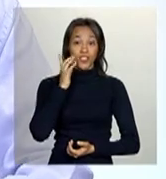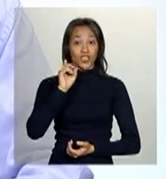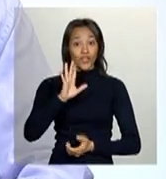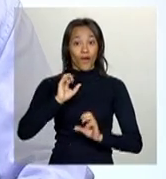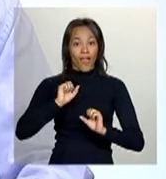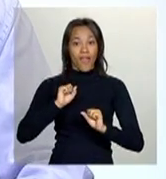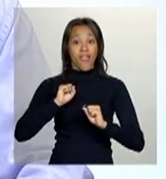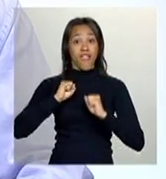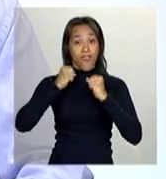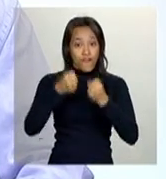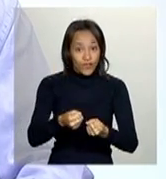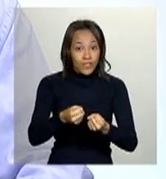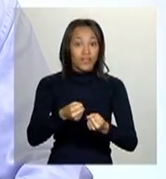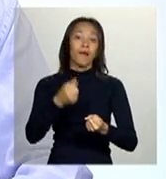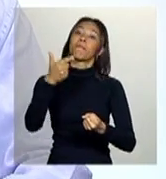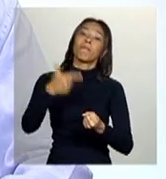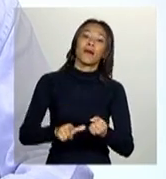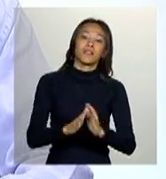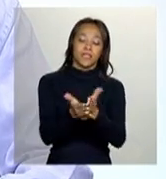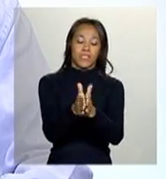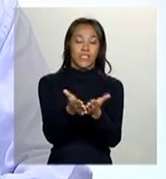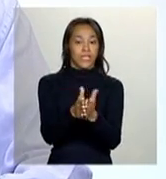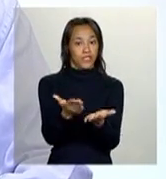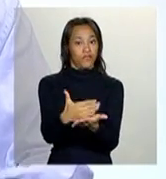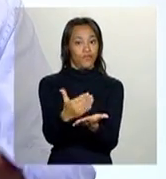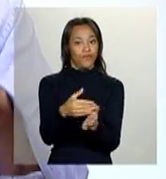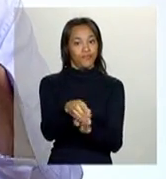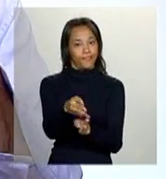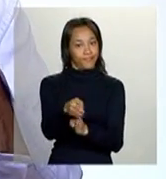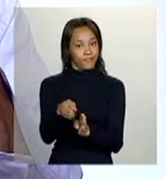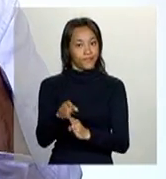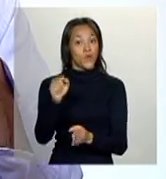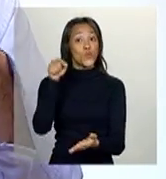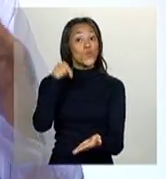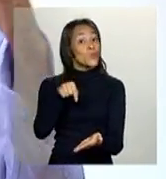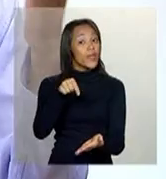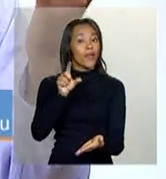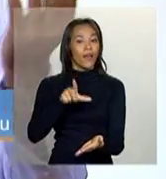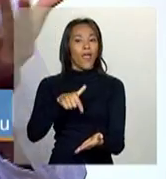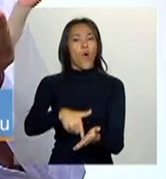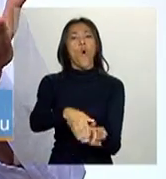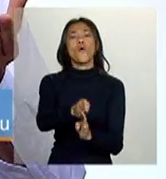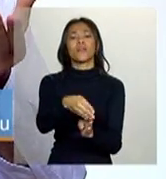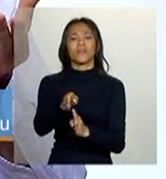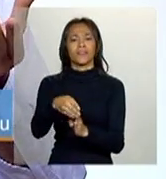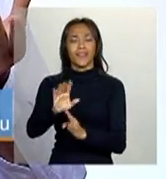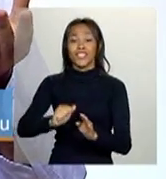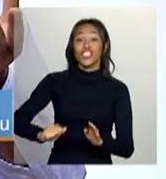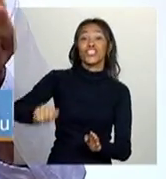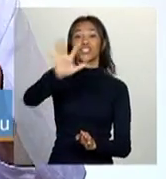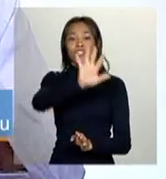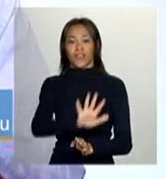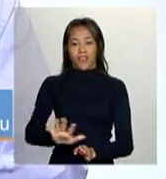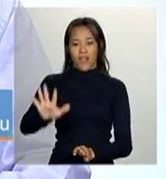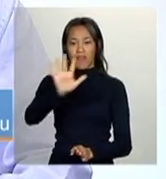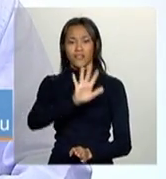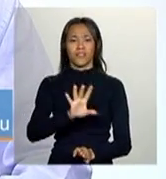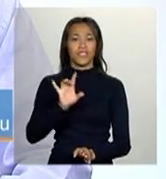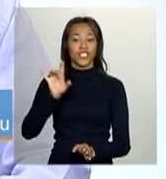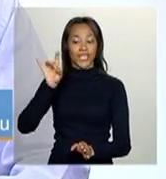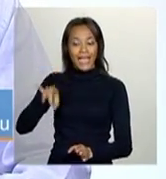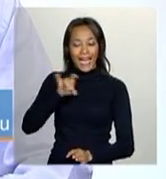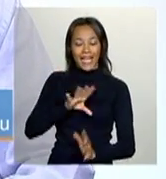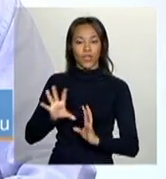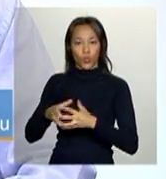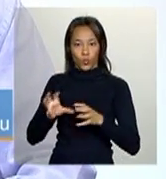reforçando, esse guia, ali a gente tenta trazer orientações gerais de cada grupo.